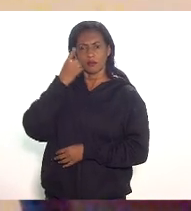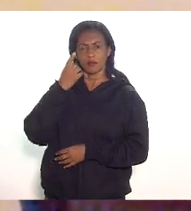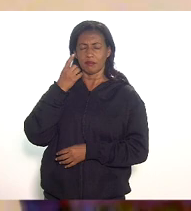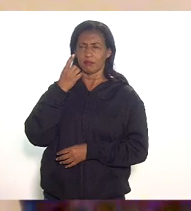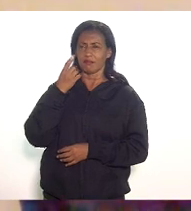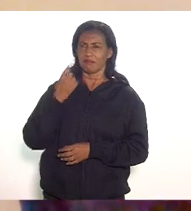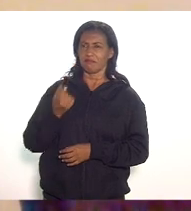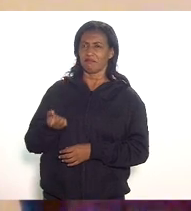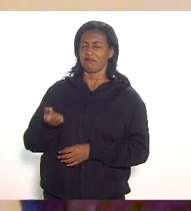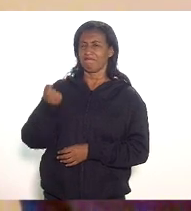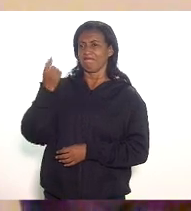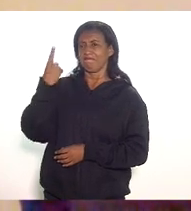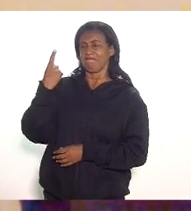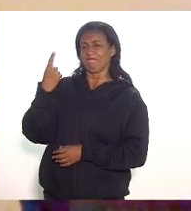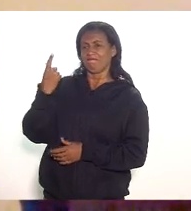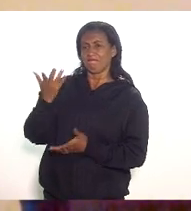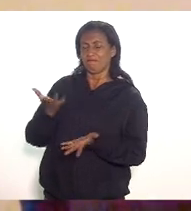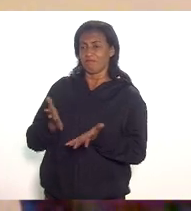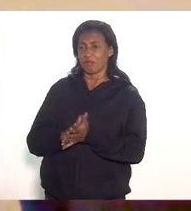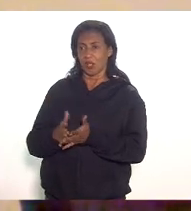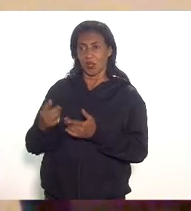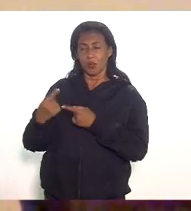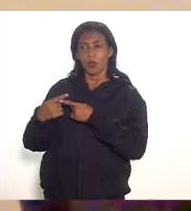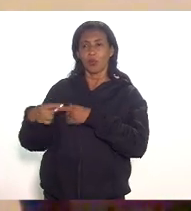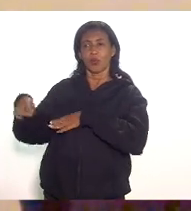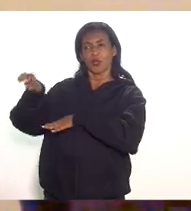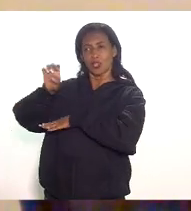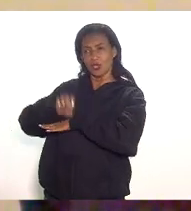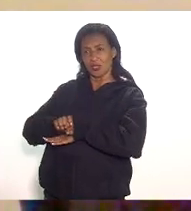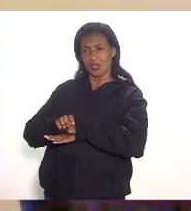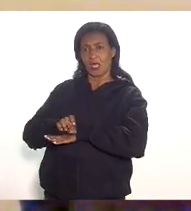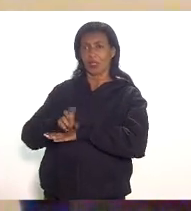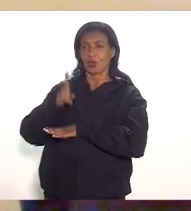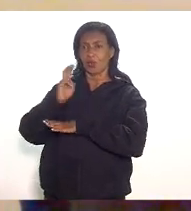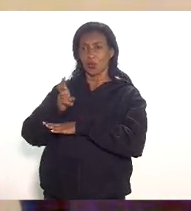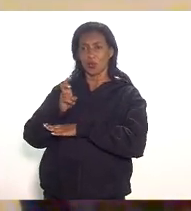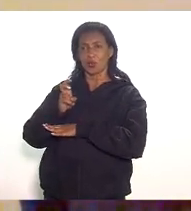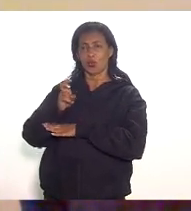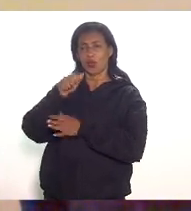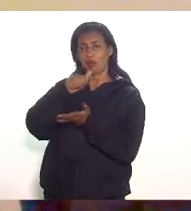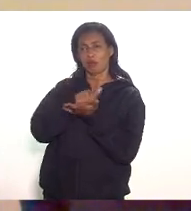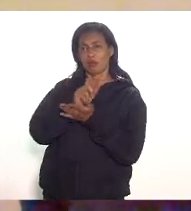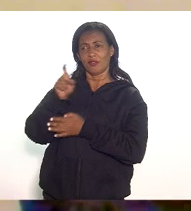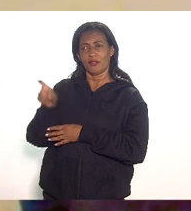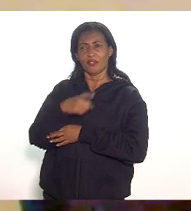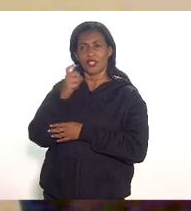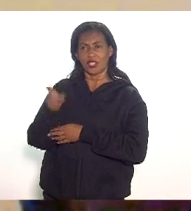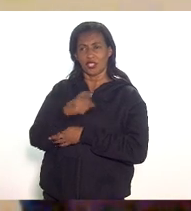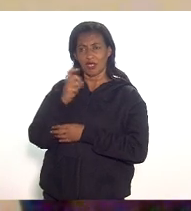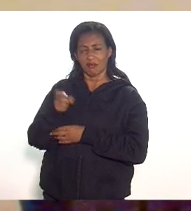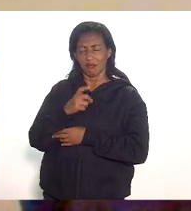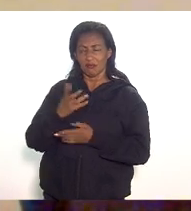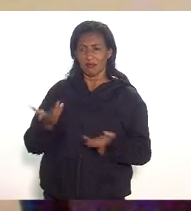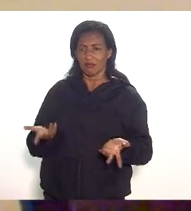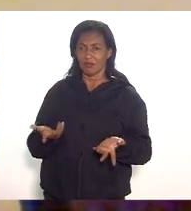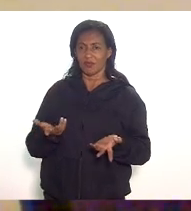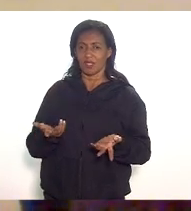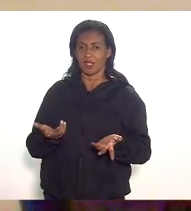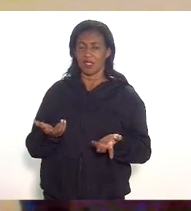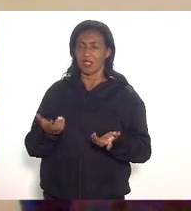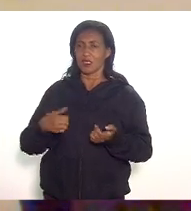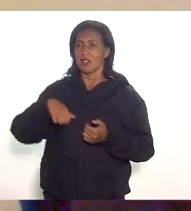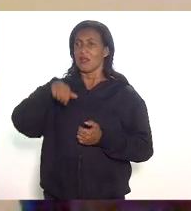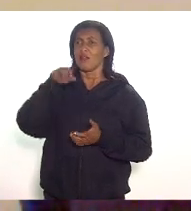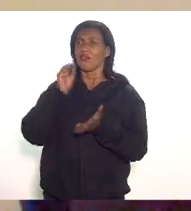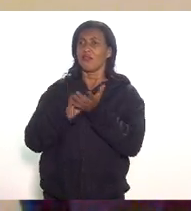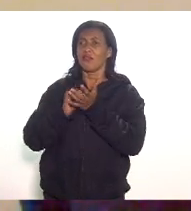causa bastante perplexidade que o Estado continue a conceder incentivos fiscais sem se aprimorar